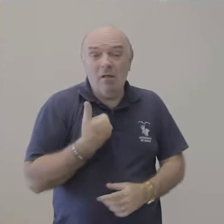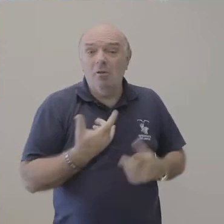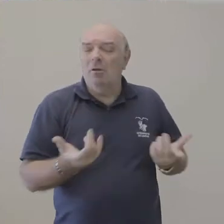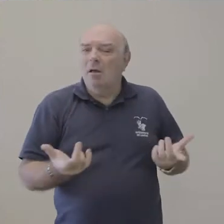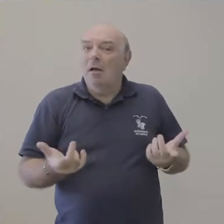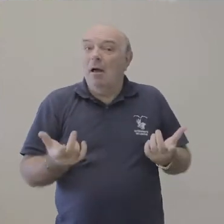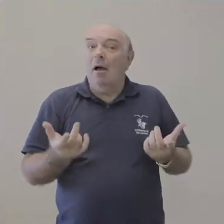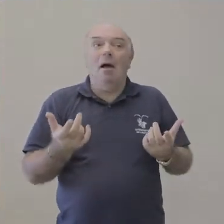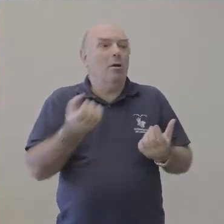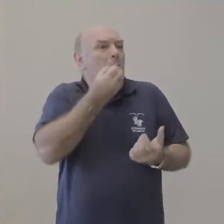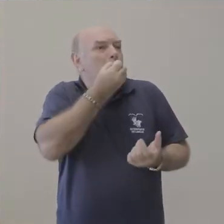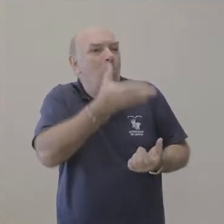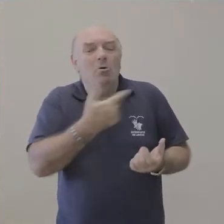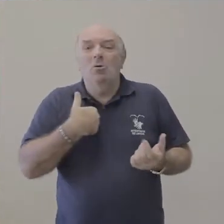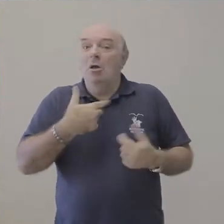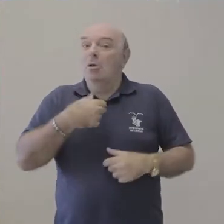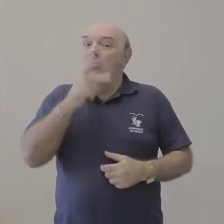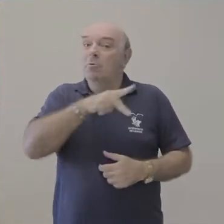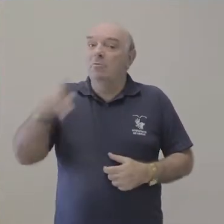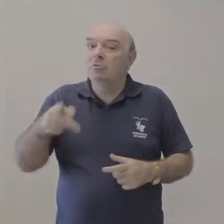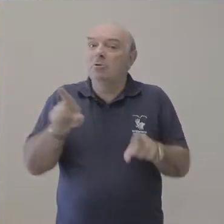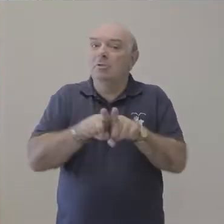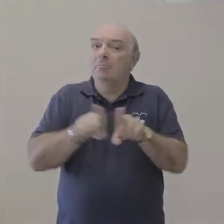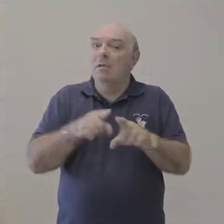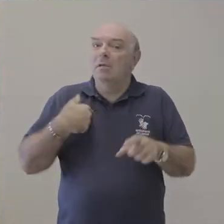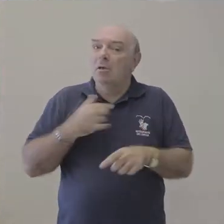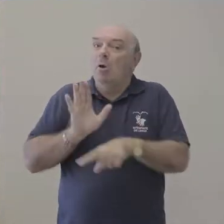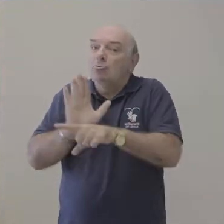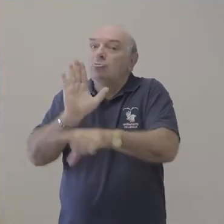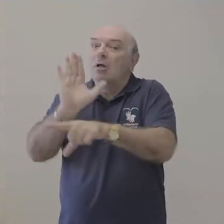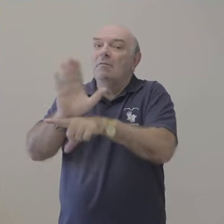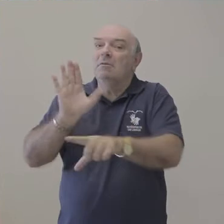além de, muitos me dizem que eu, além de professor, eu fui um educador.